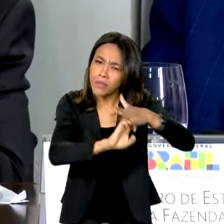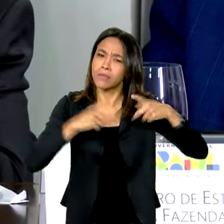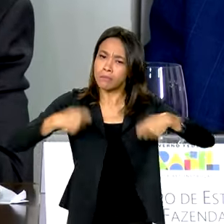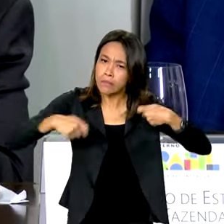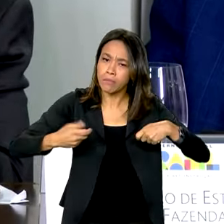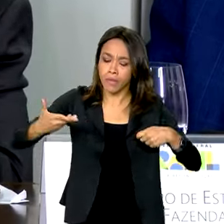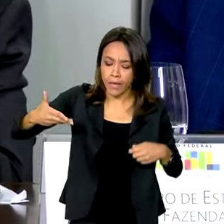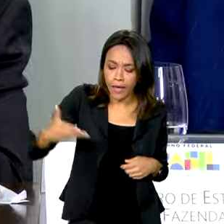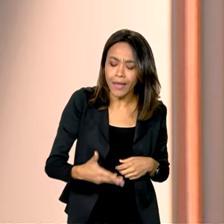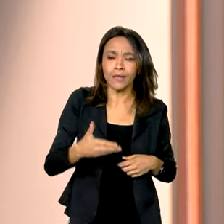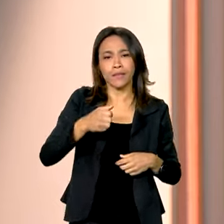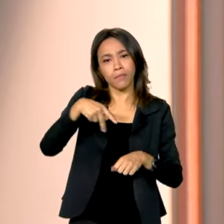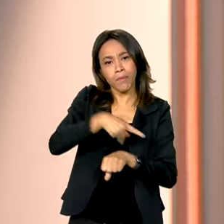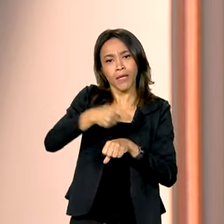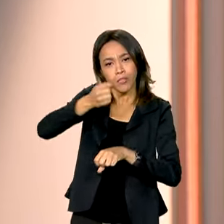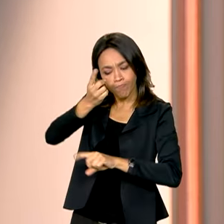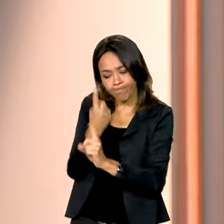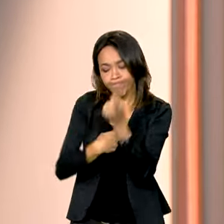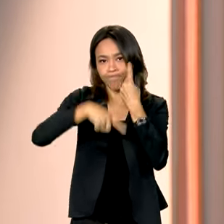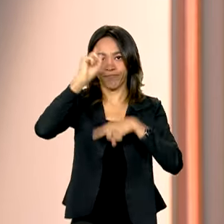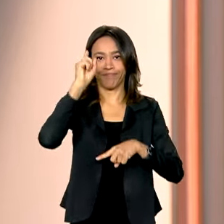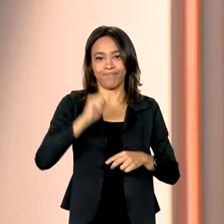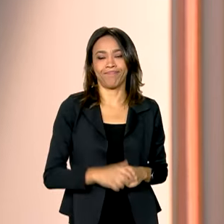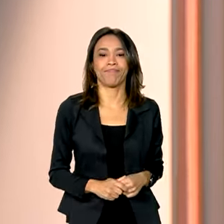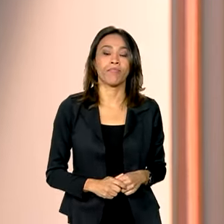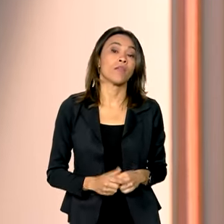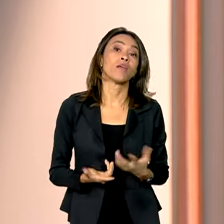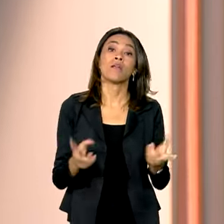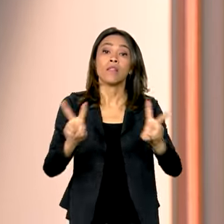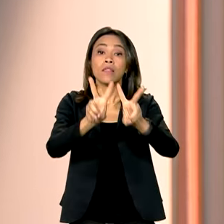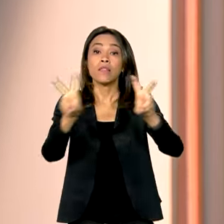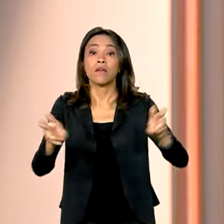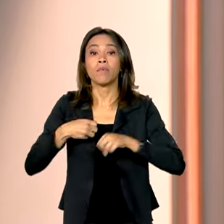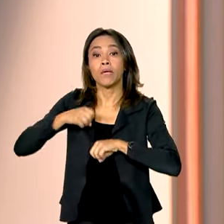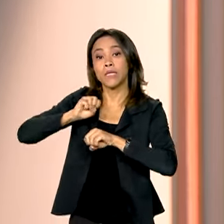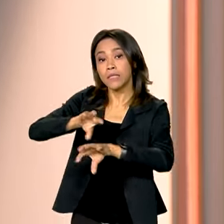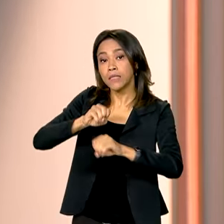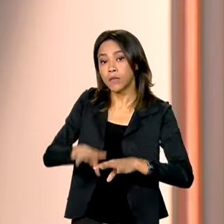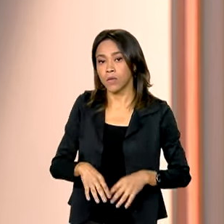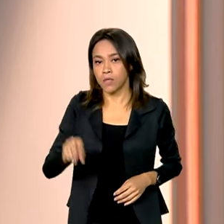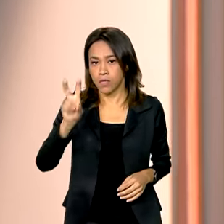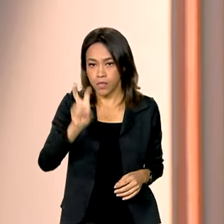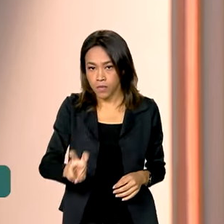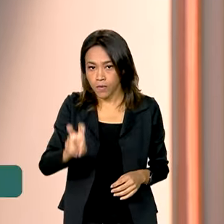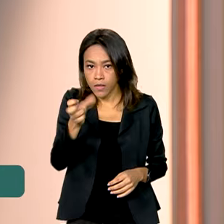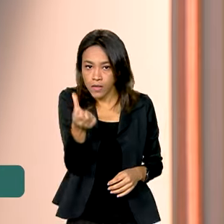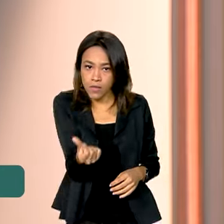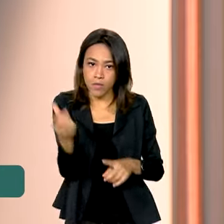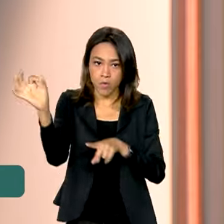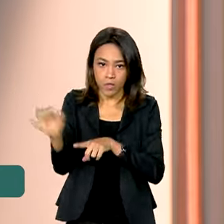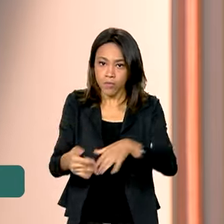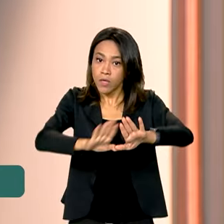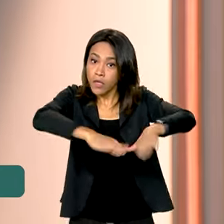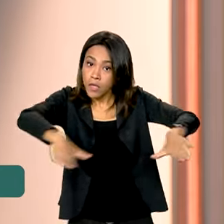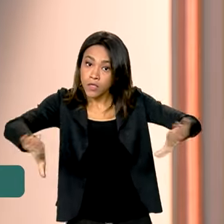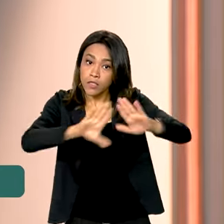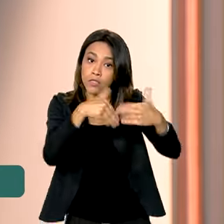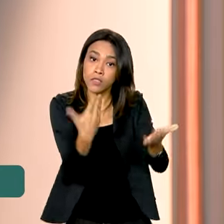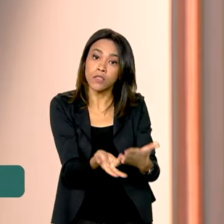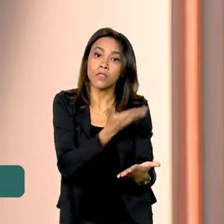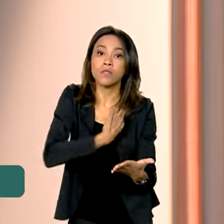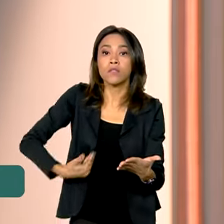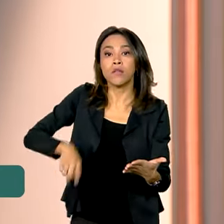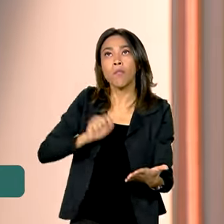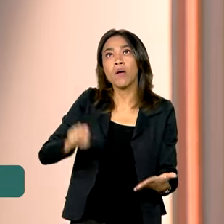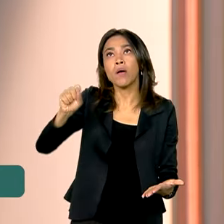esse país dê um salto de qualidade. O assunto agora é a educação. 56% das crianças de escolas públicas do